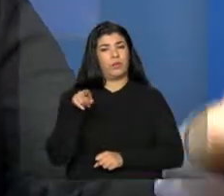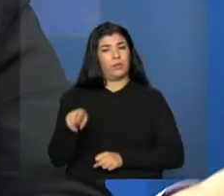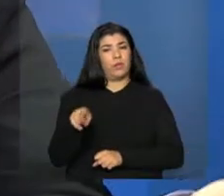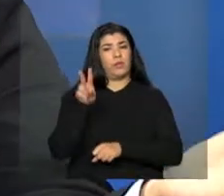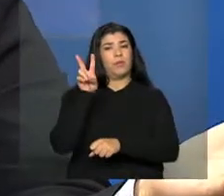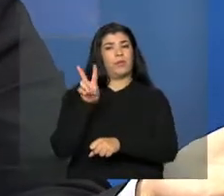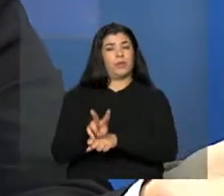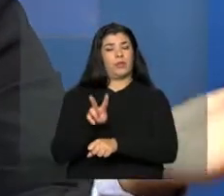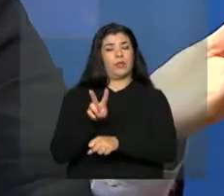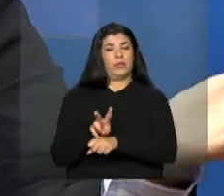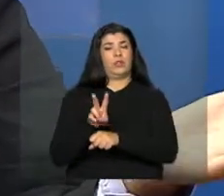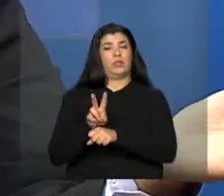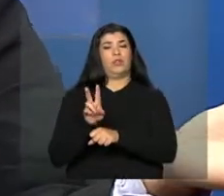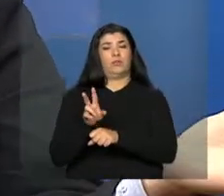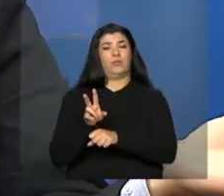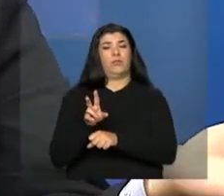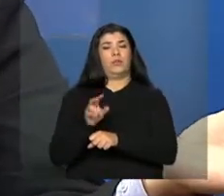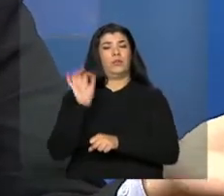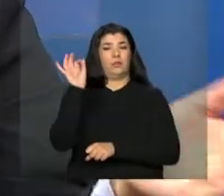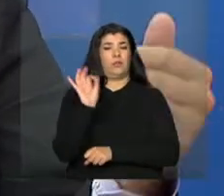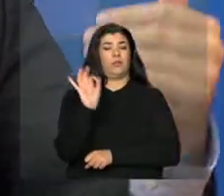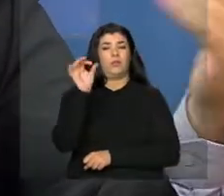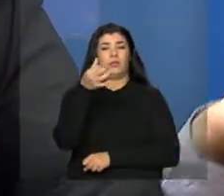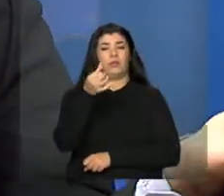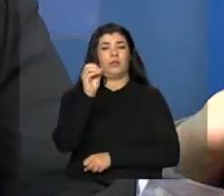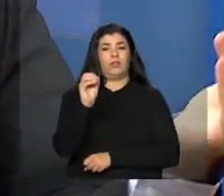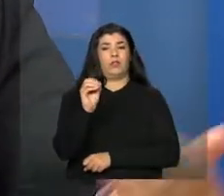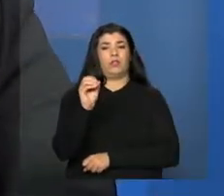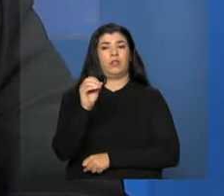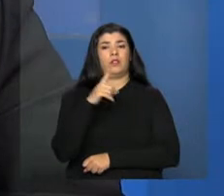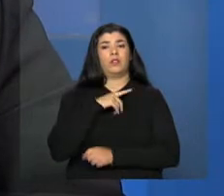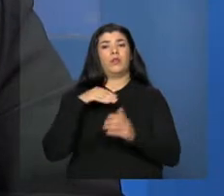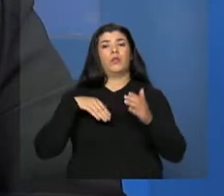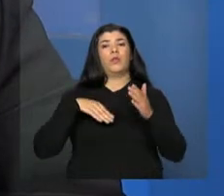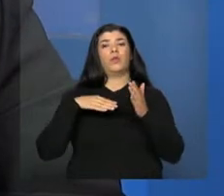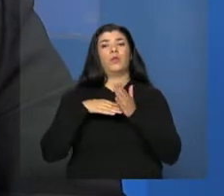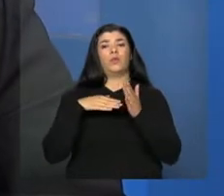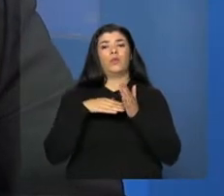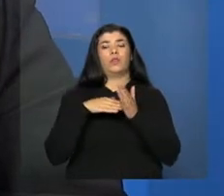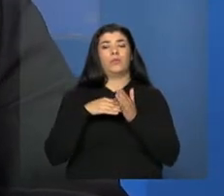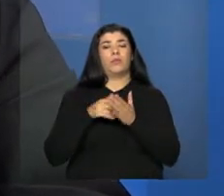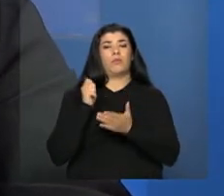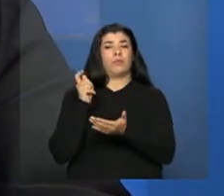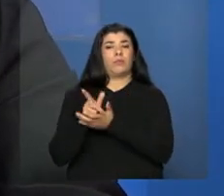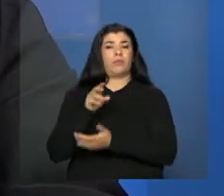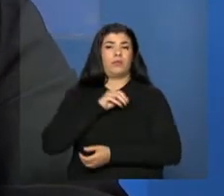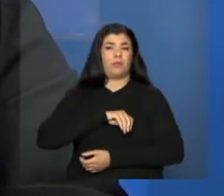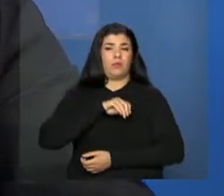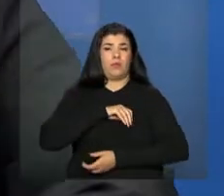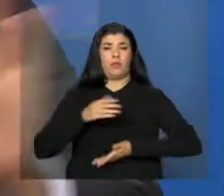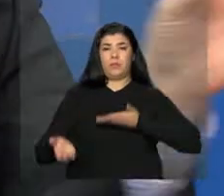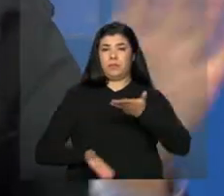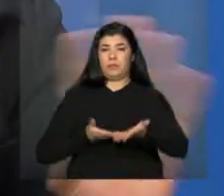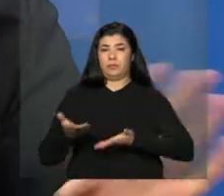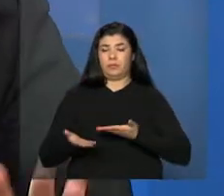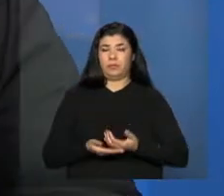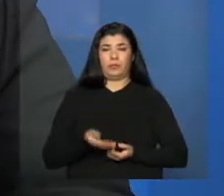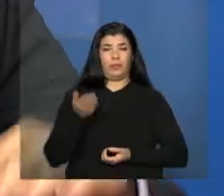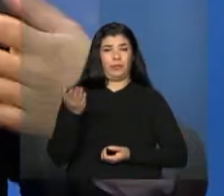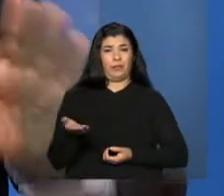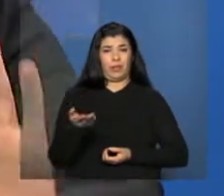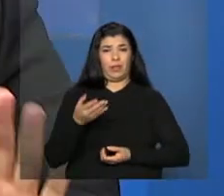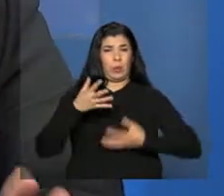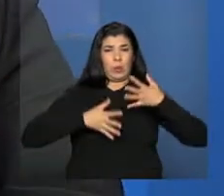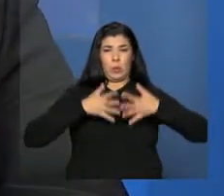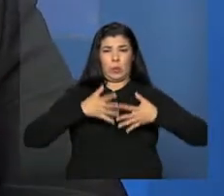aplicação do percentual de 60% que é o limite para gasto com o servidor. Isso aqui nada se confunde